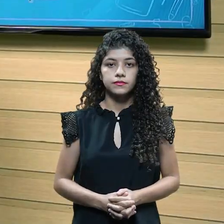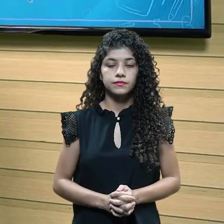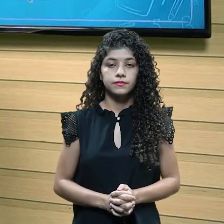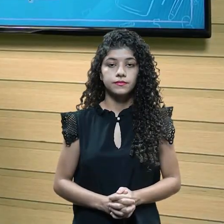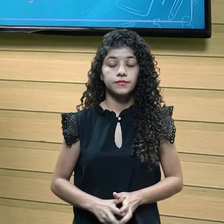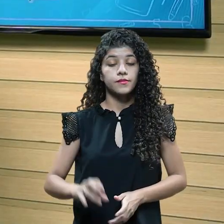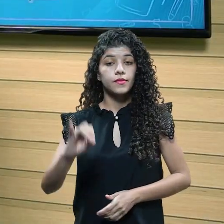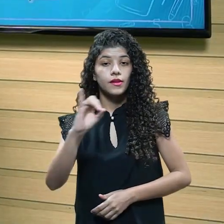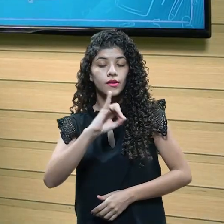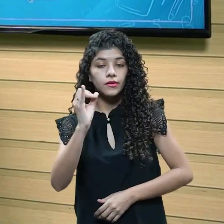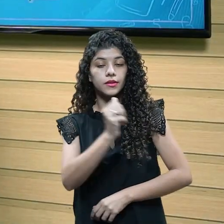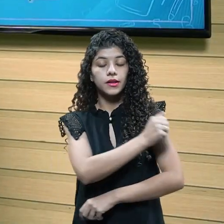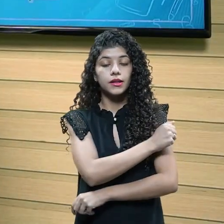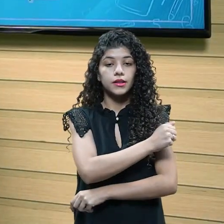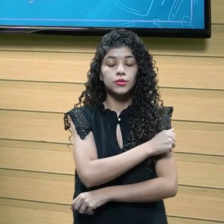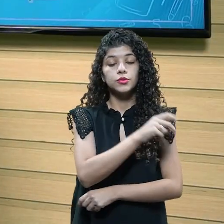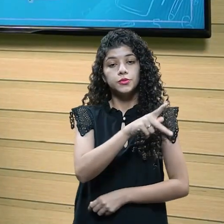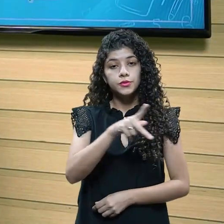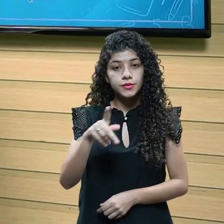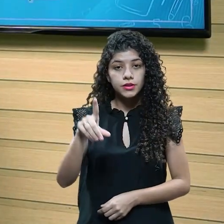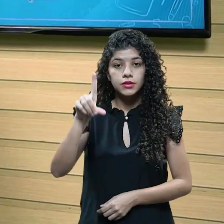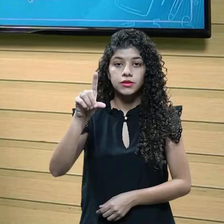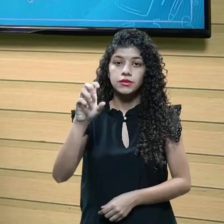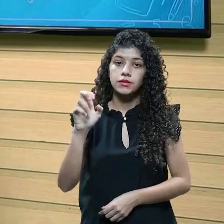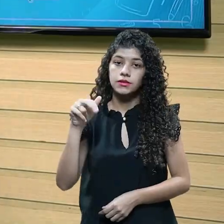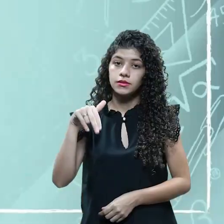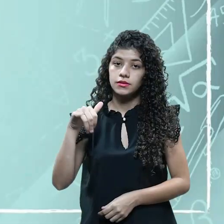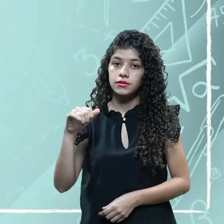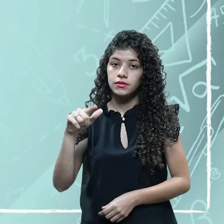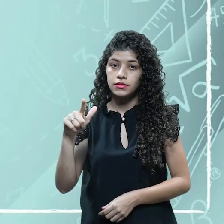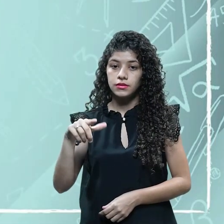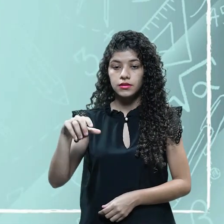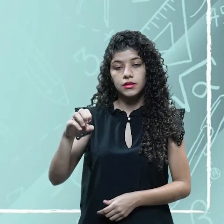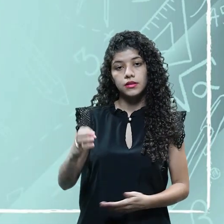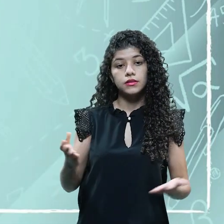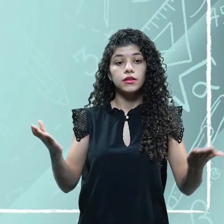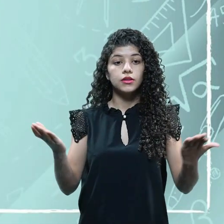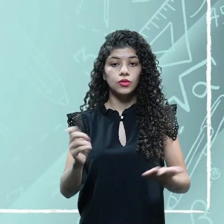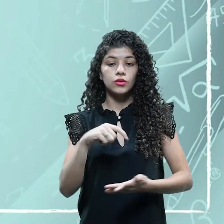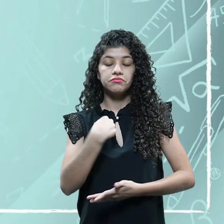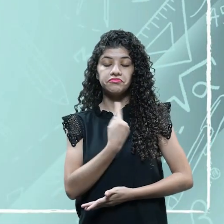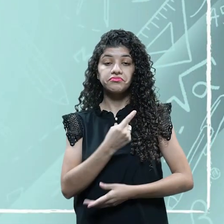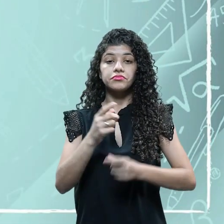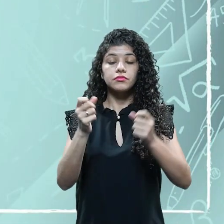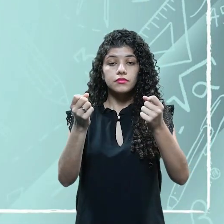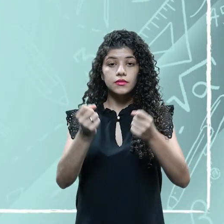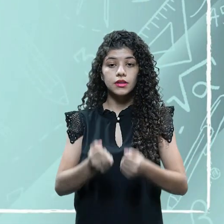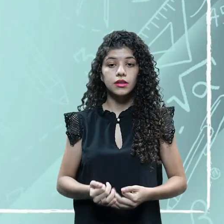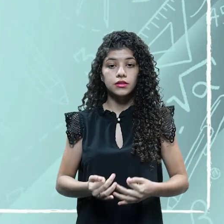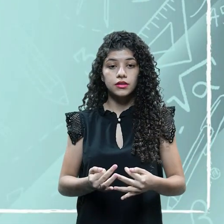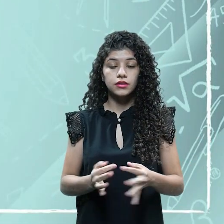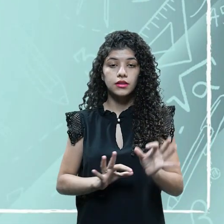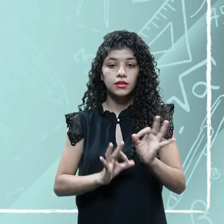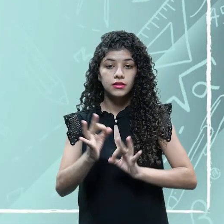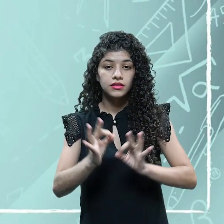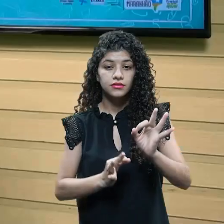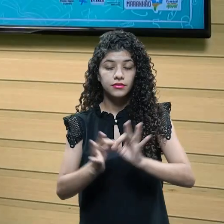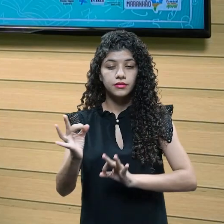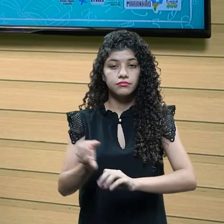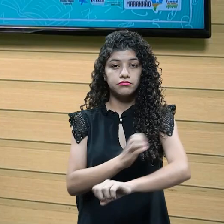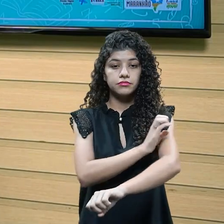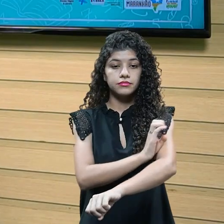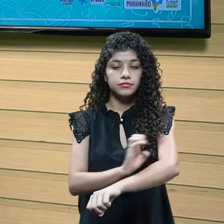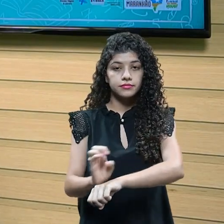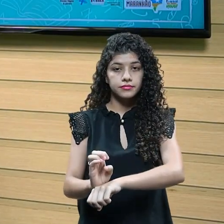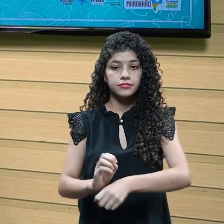Olá, caros alunos, eu me chamo Denise Serveira, vou estar com vocês na disciplina cerimonial, protocolo e etiquetas em eventos.